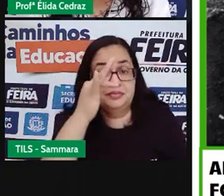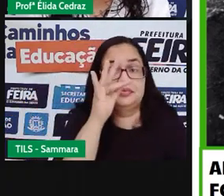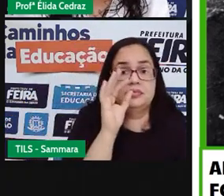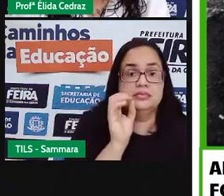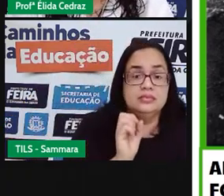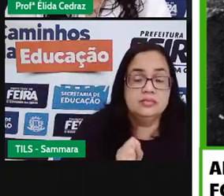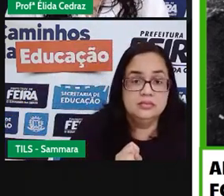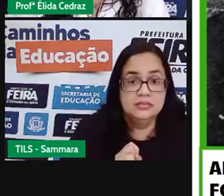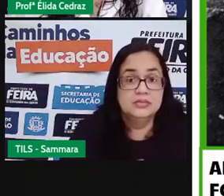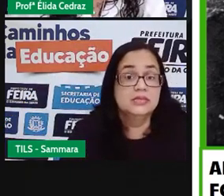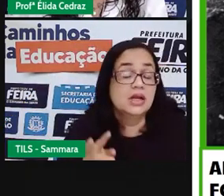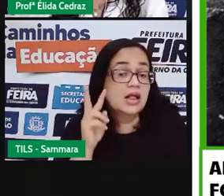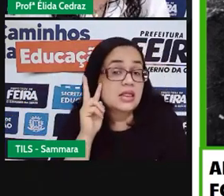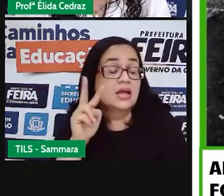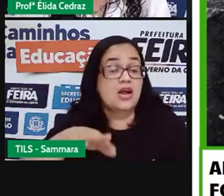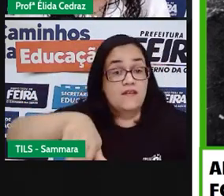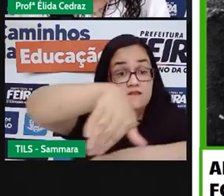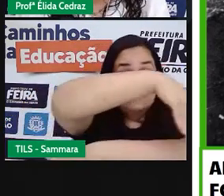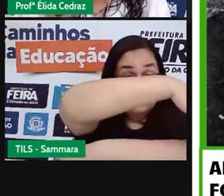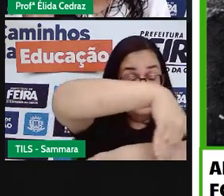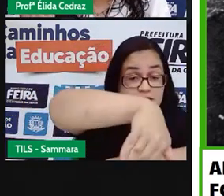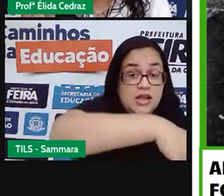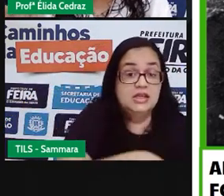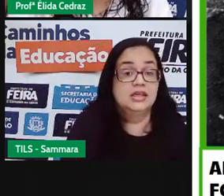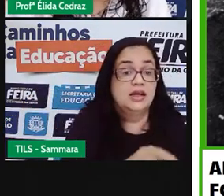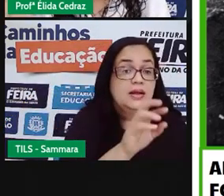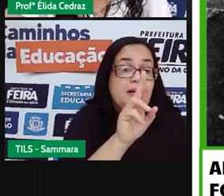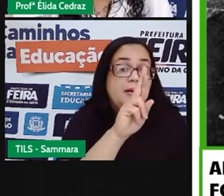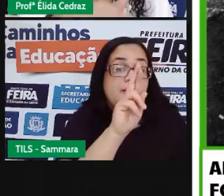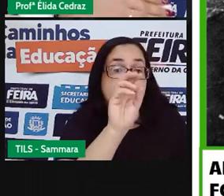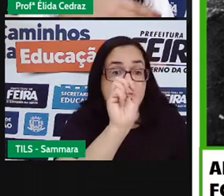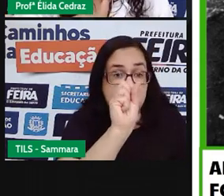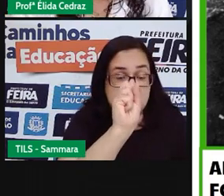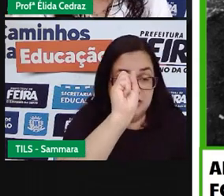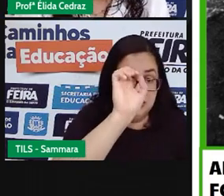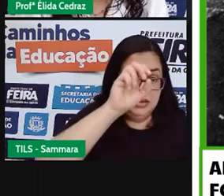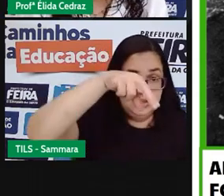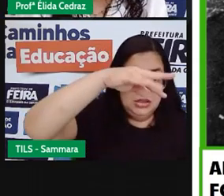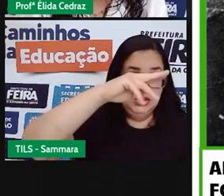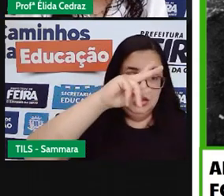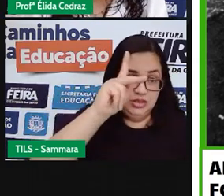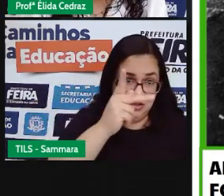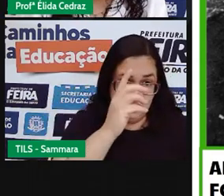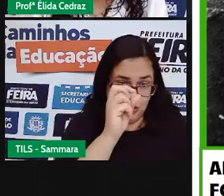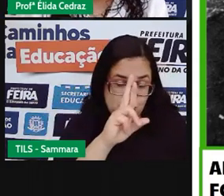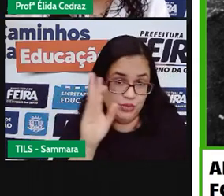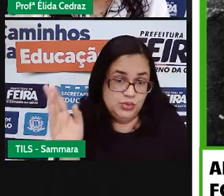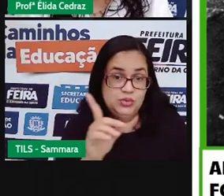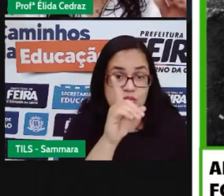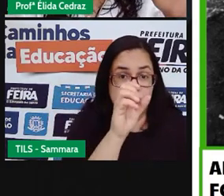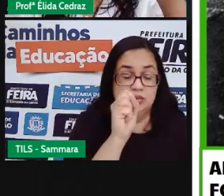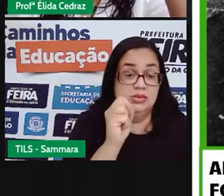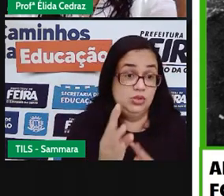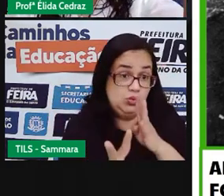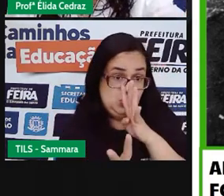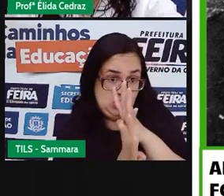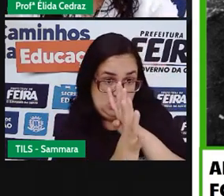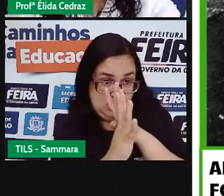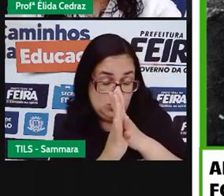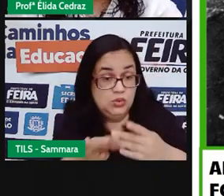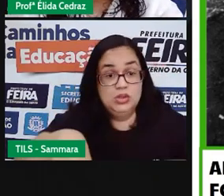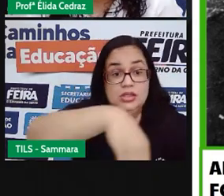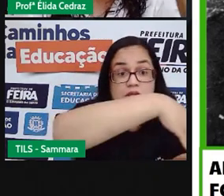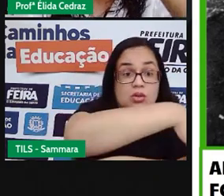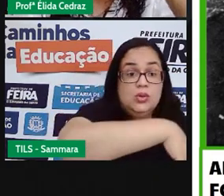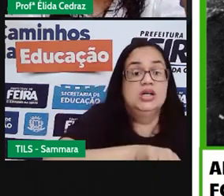Aqui é a Avenida Senhor dos Passos, o cruzamento com a Avenida Getúlio Vargas. Esse prédio